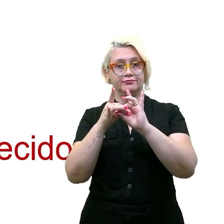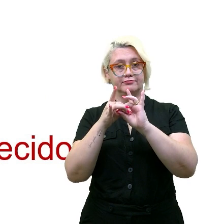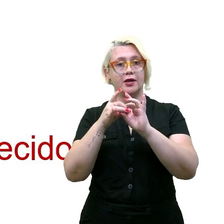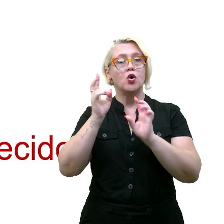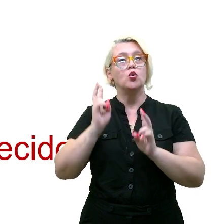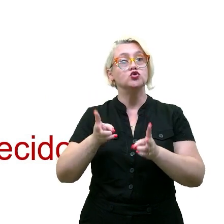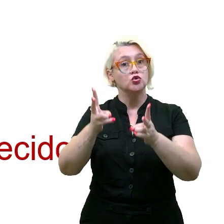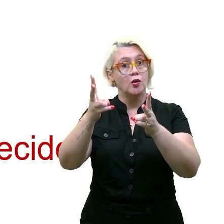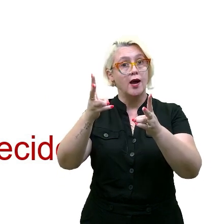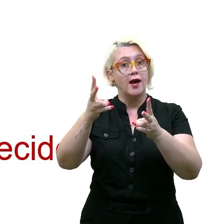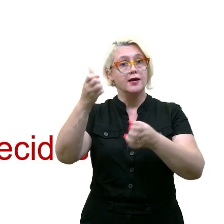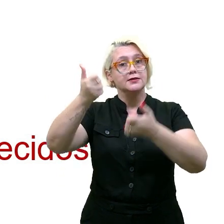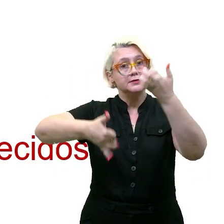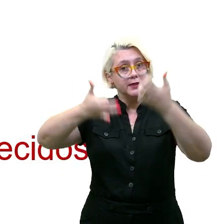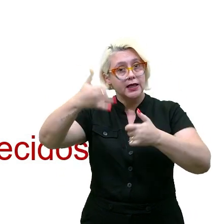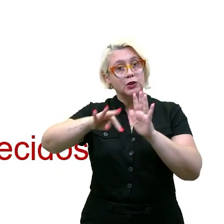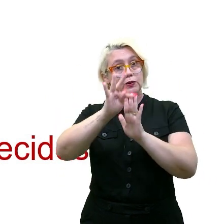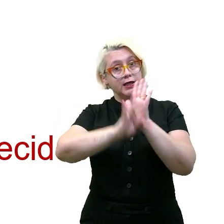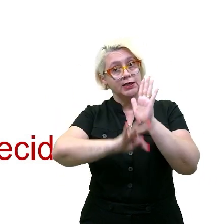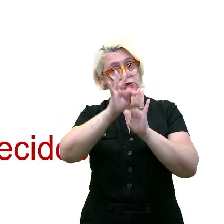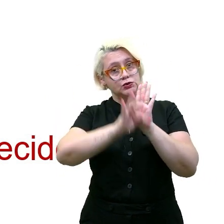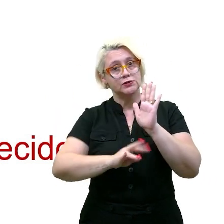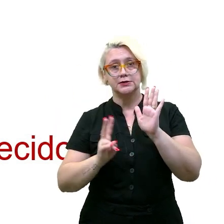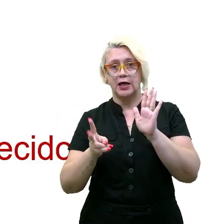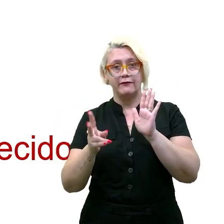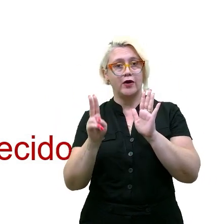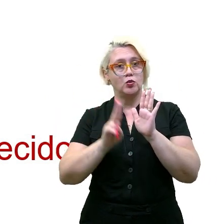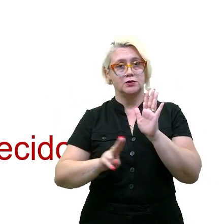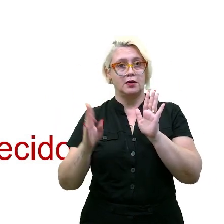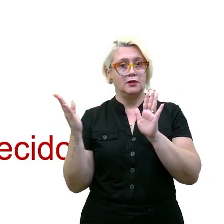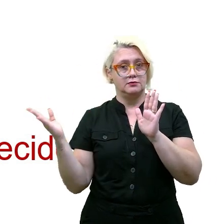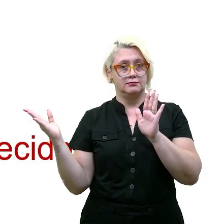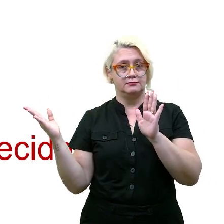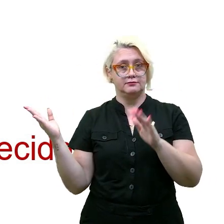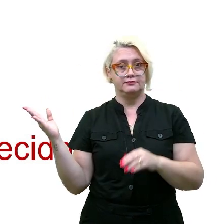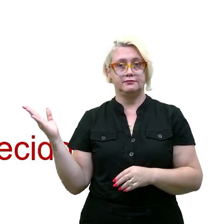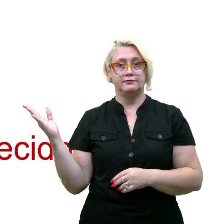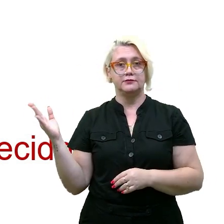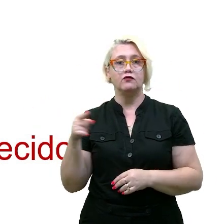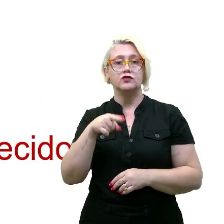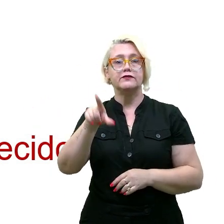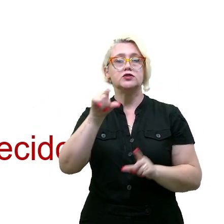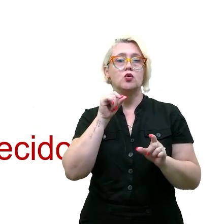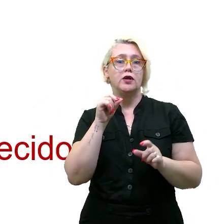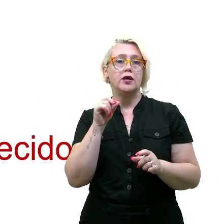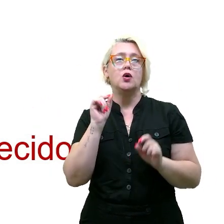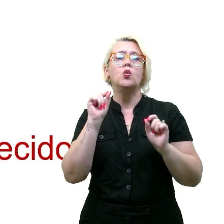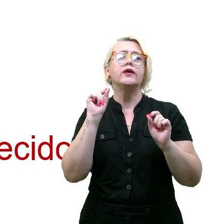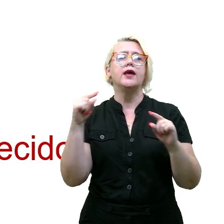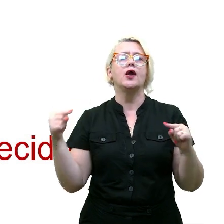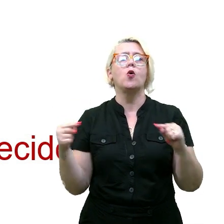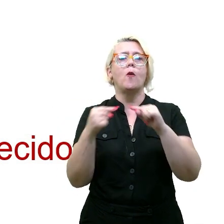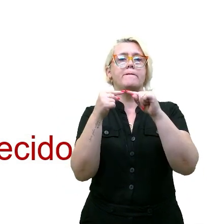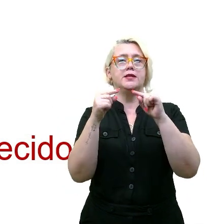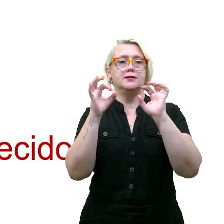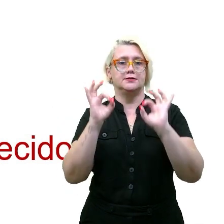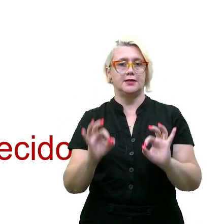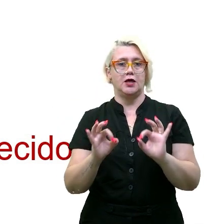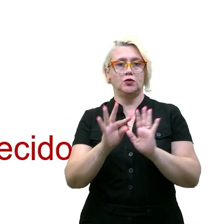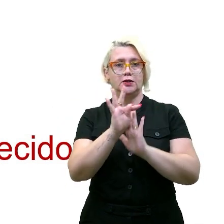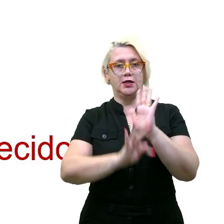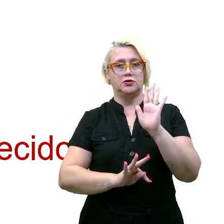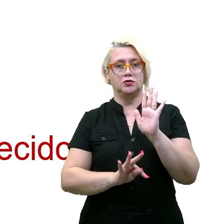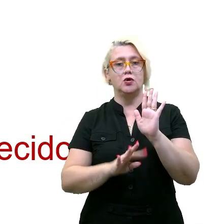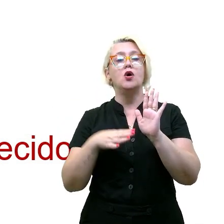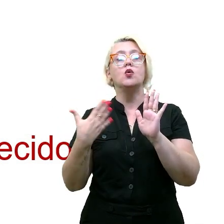continuar o seu texto. Sempre vocês vão fazer isso. E você vai escolher. O que vai se encaixar aqui, gente? Que